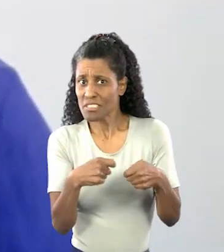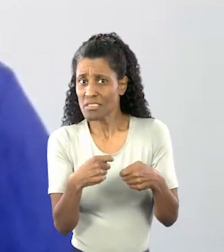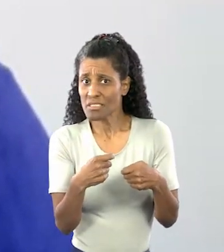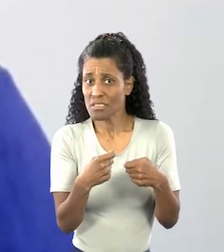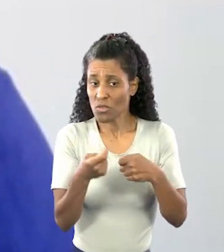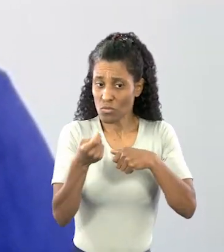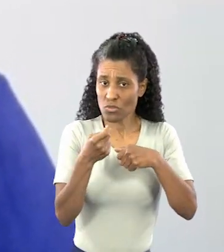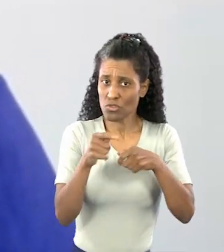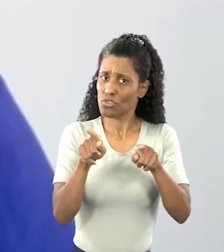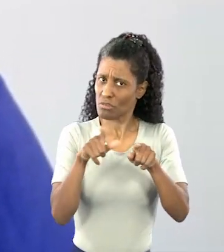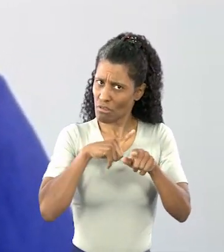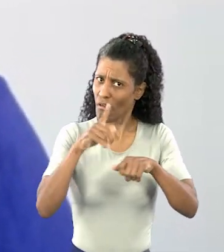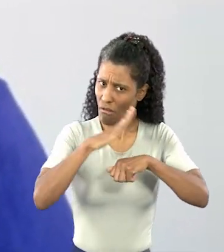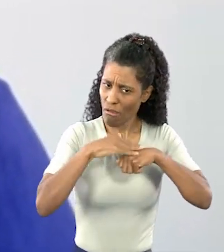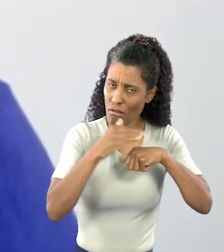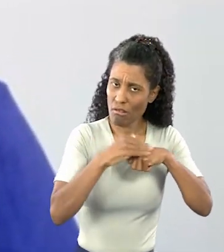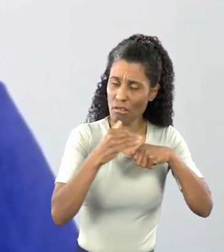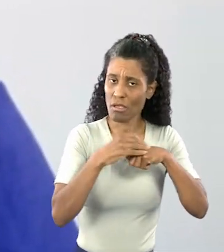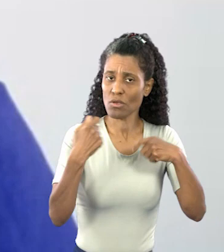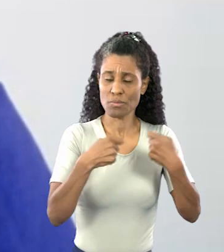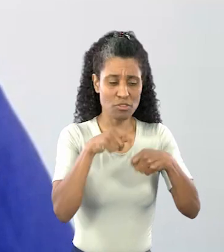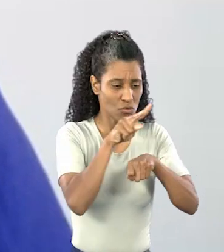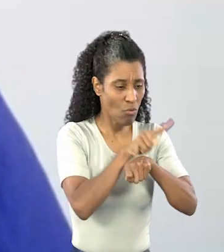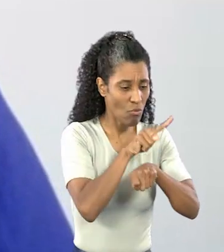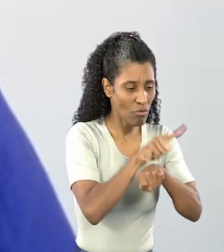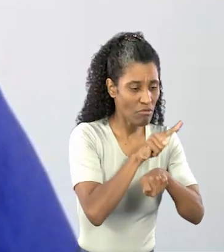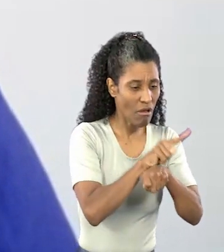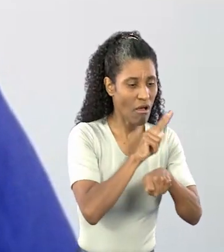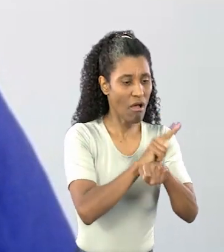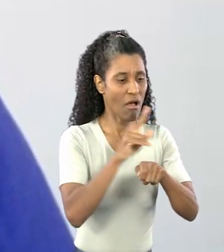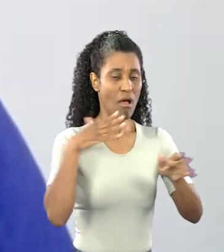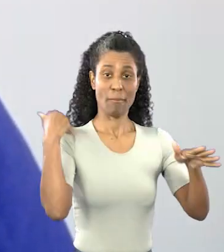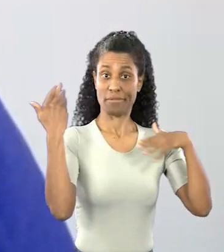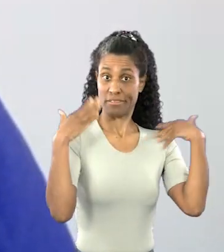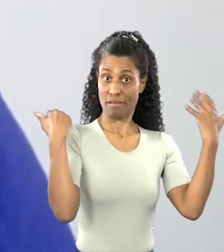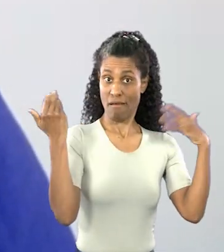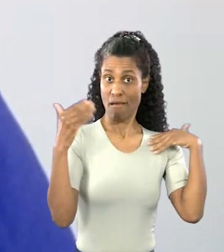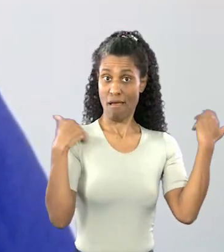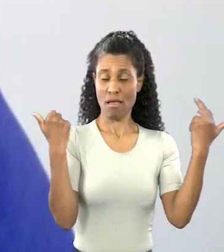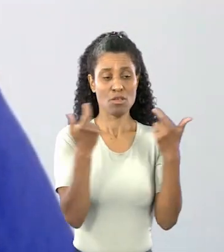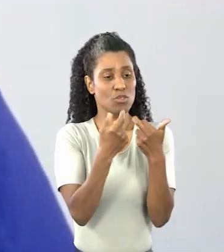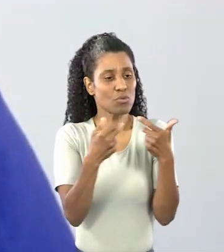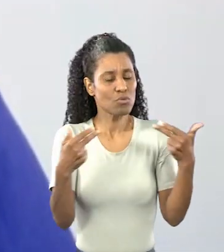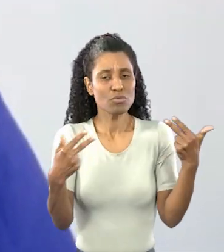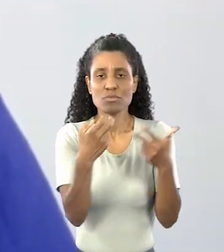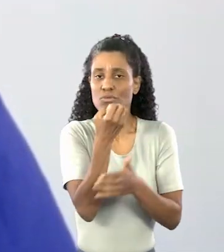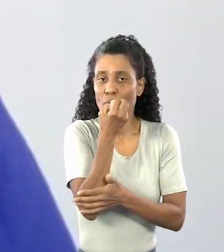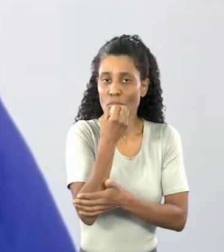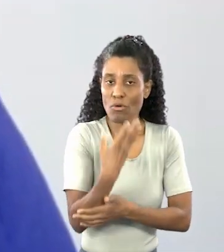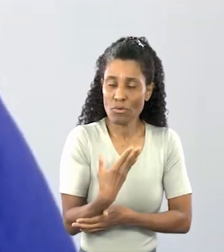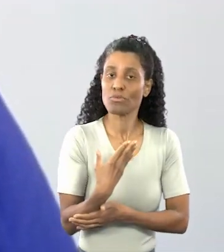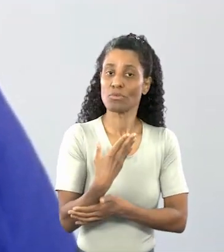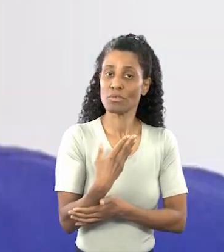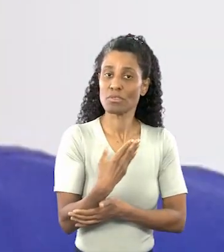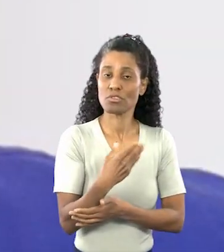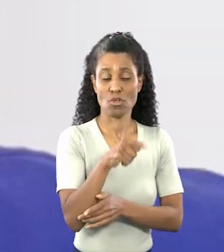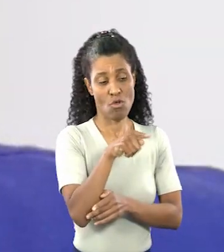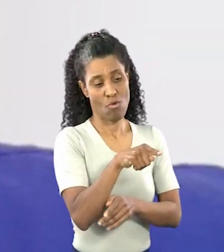a gente tem que dar carinho. A gente tem que ter cuidado. A gente tem que tomar todos os cuidados de passeio. As coisas que fazem bem